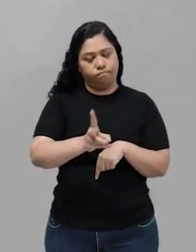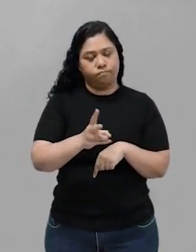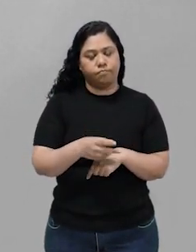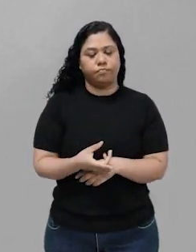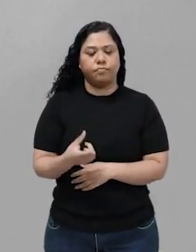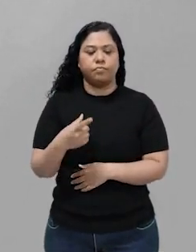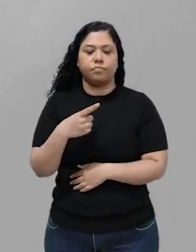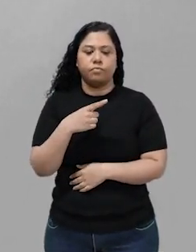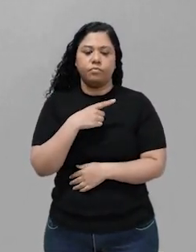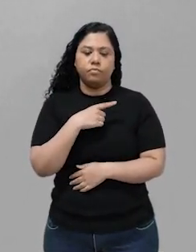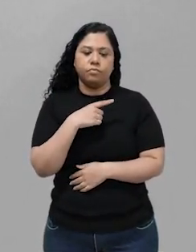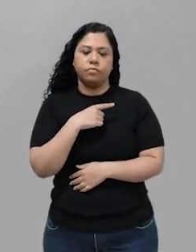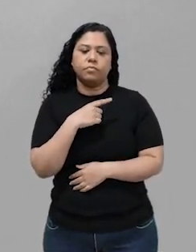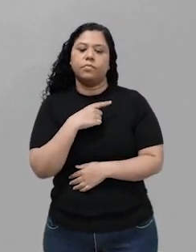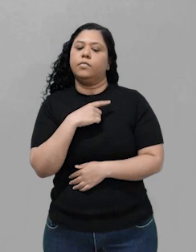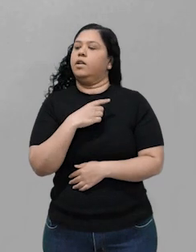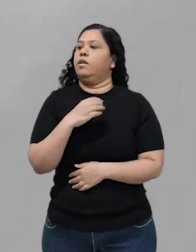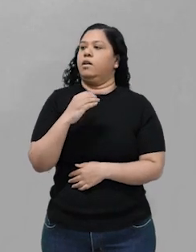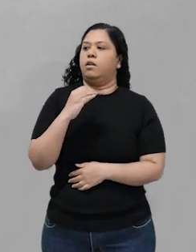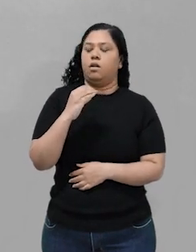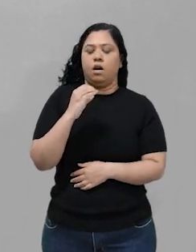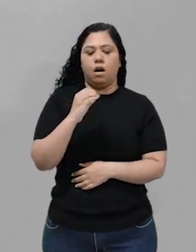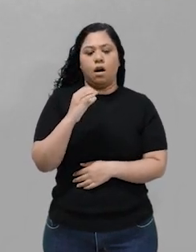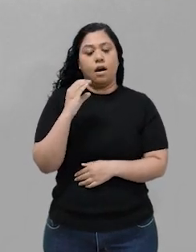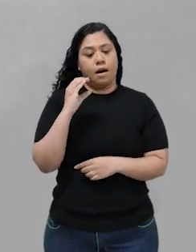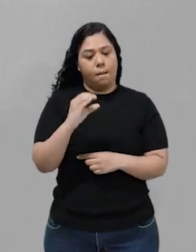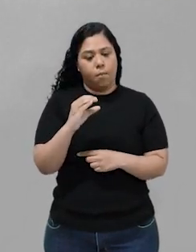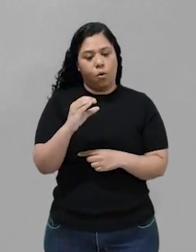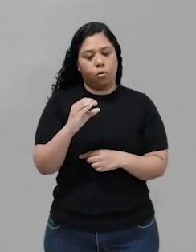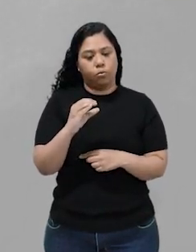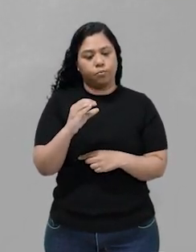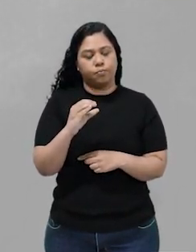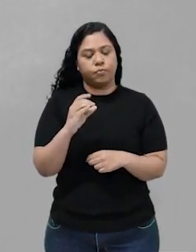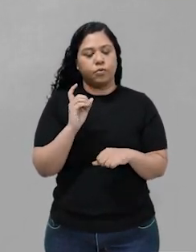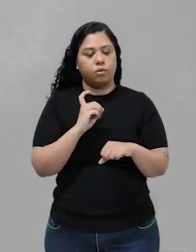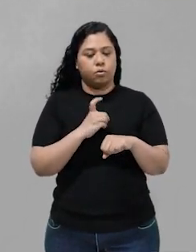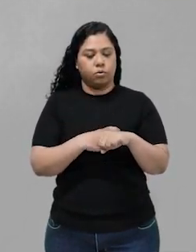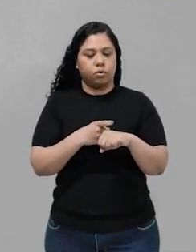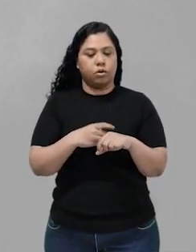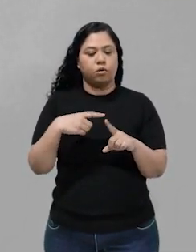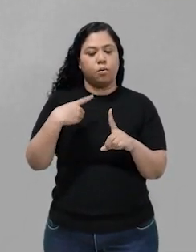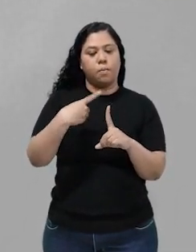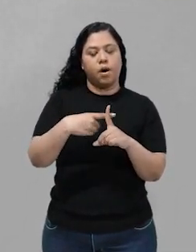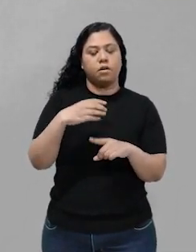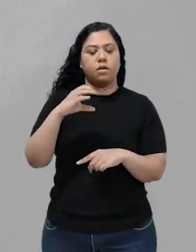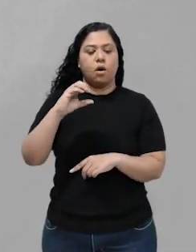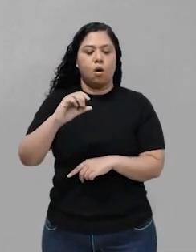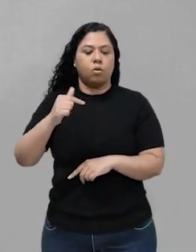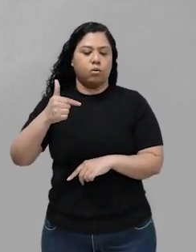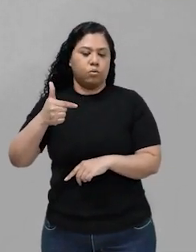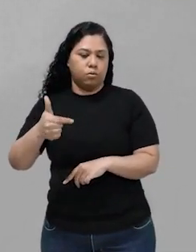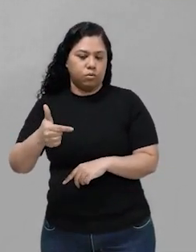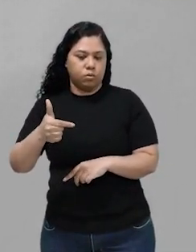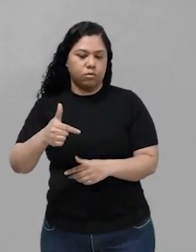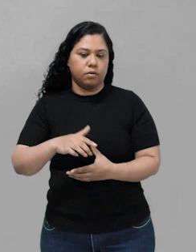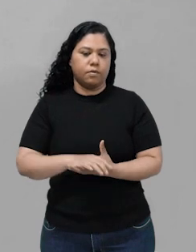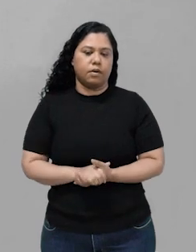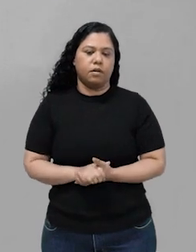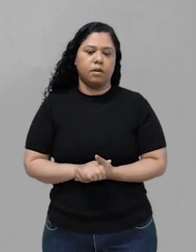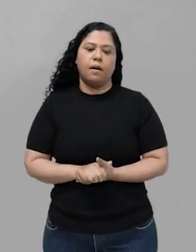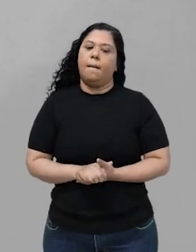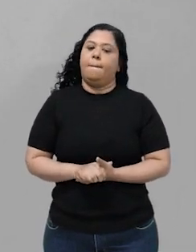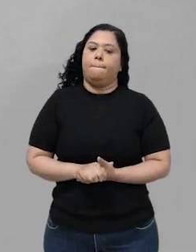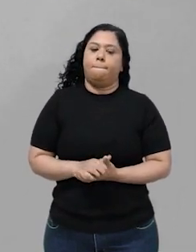Então, eu tenho carbono sólido mais O2, gás e oxigênio, produzindo CO2. Quando eu vou